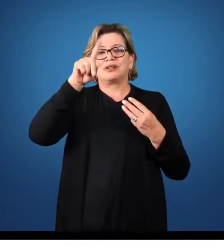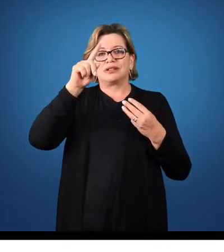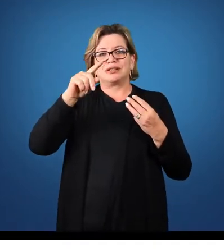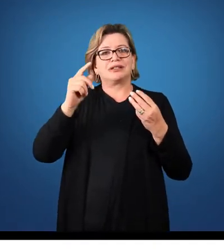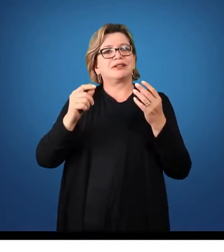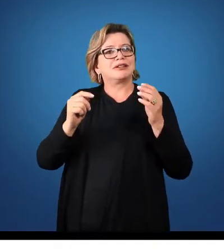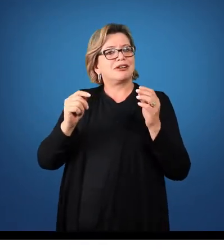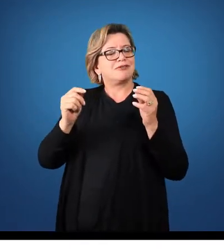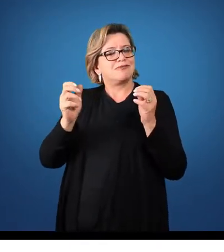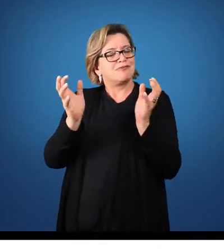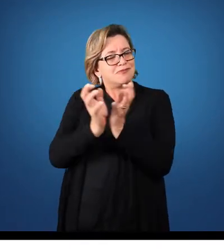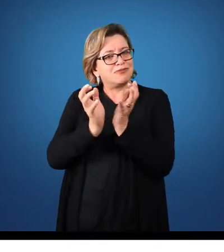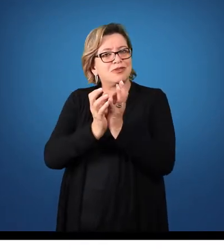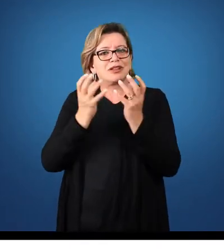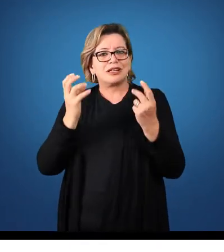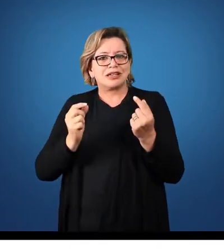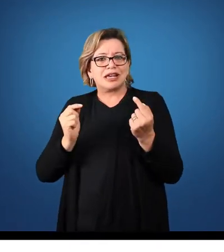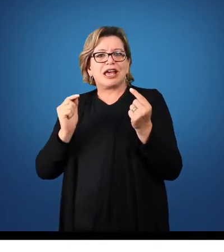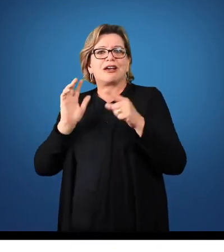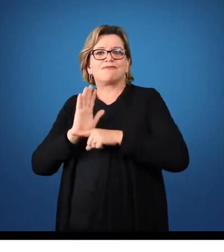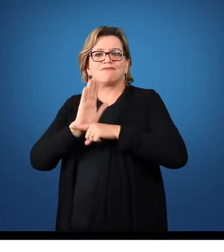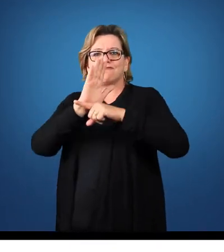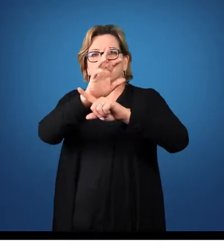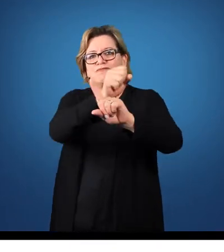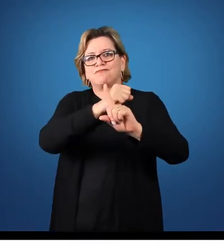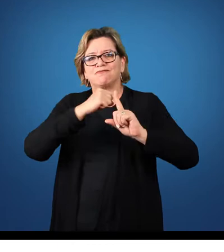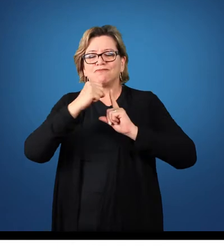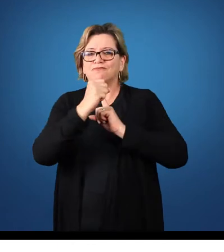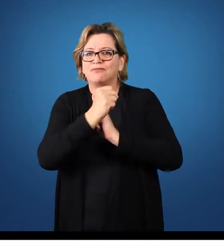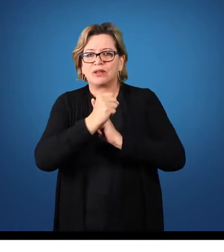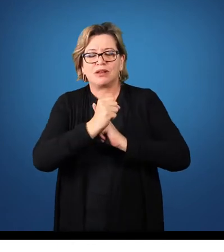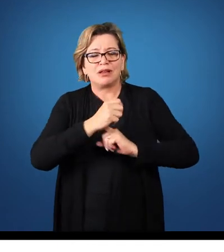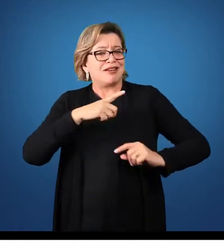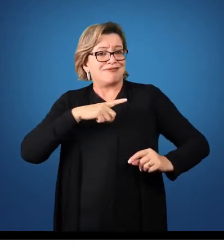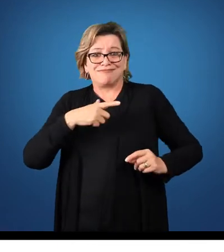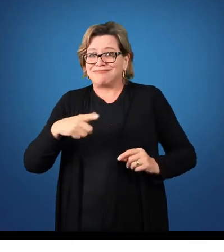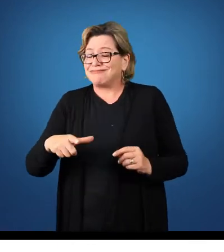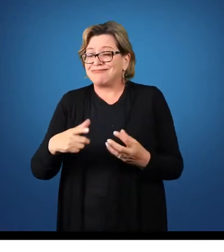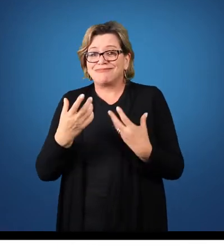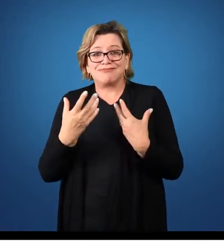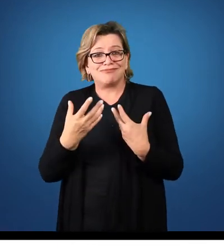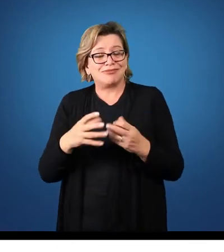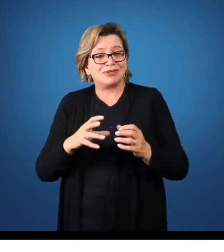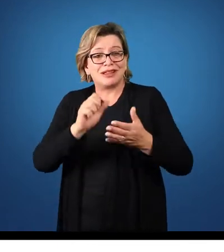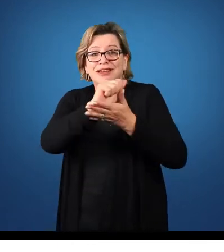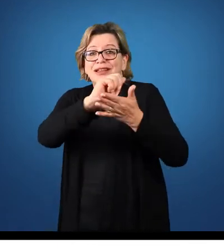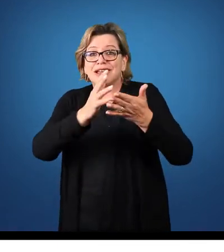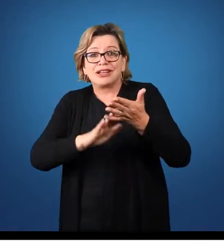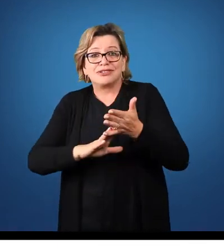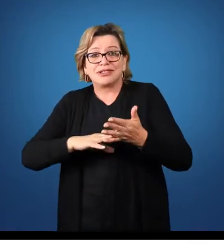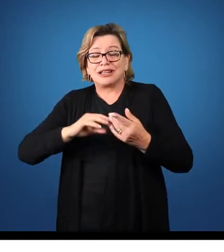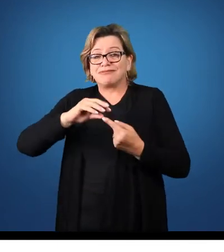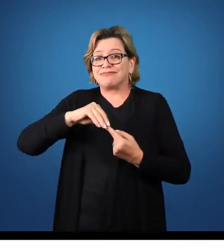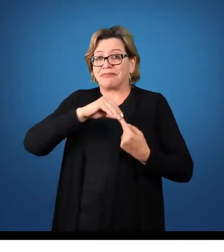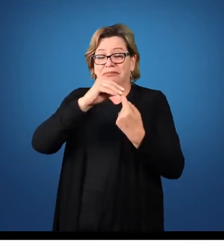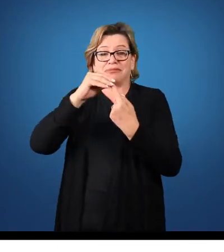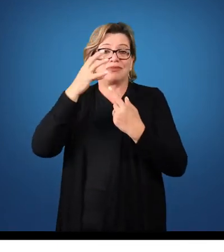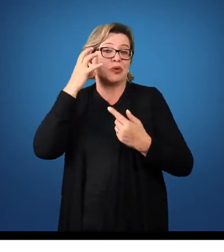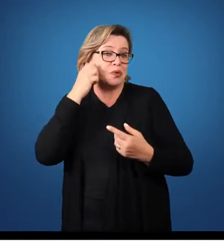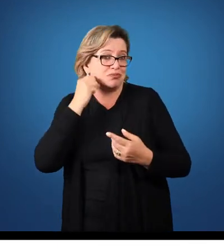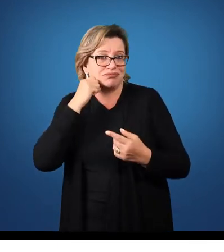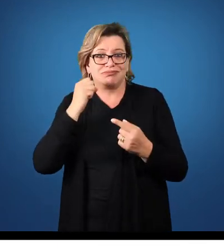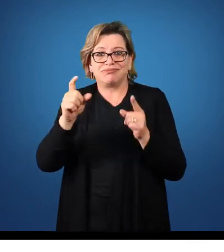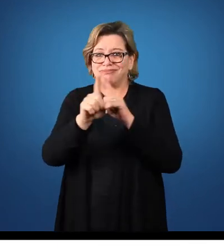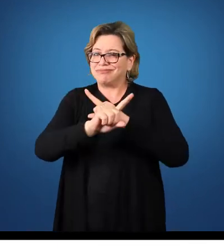o fim social, ou seja, elas não têm uma atividade prioritária de